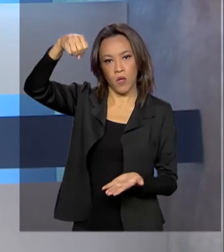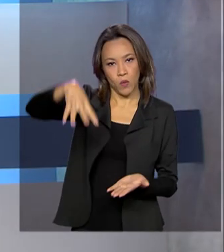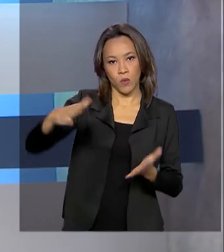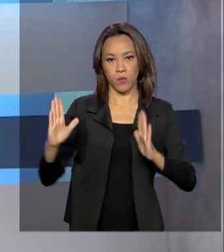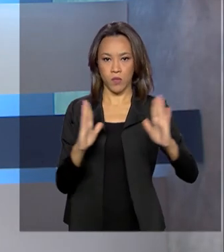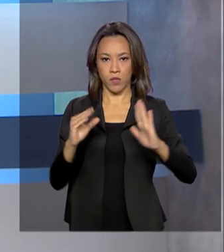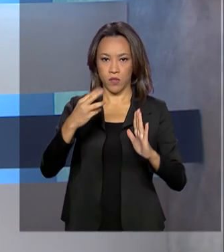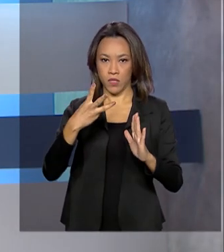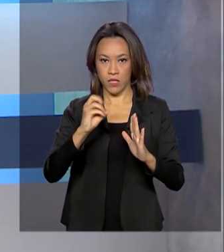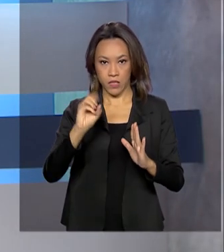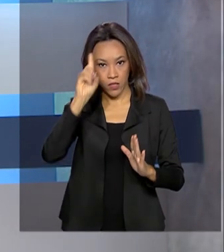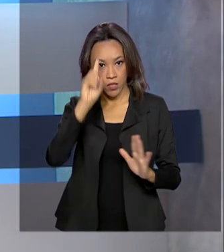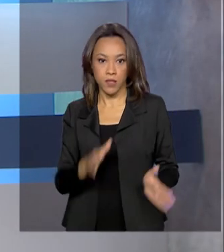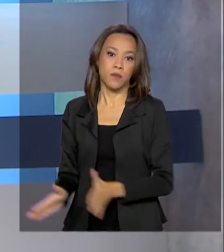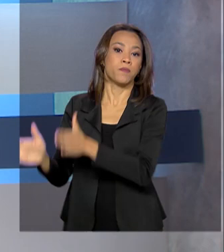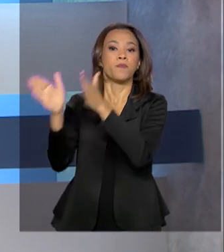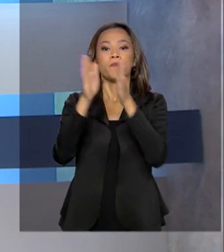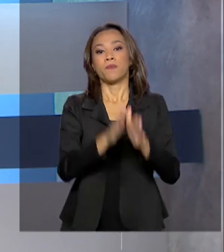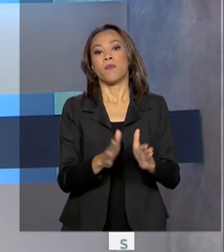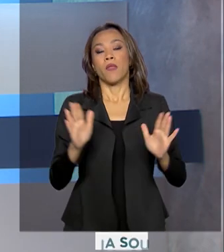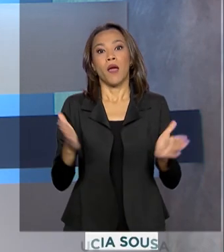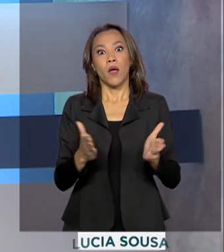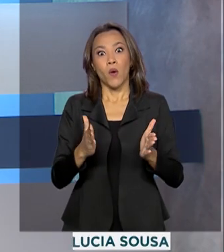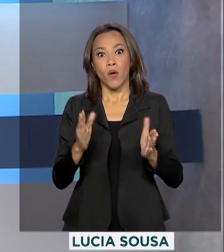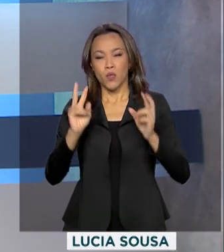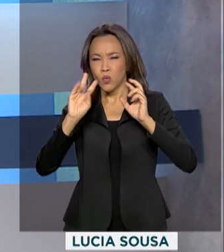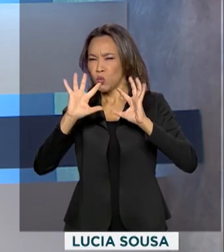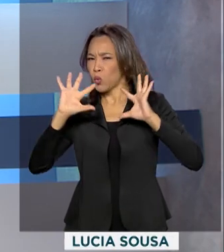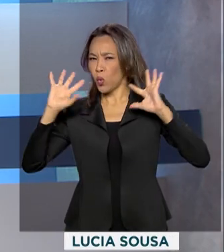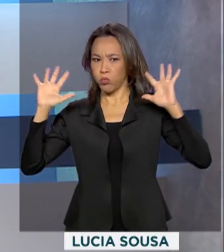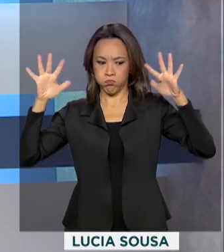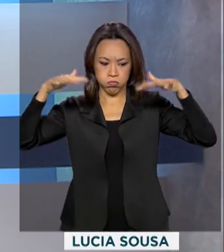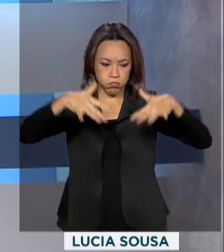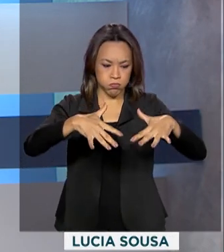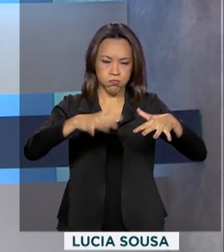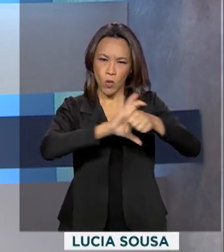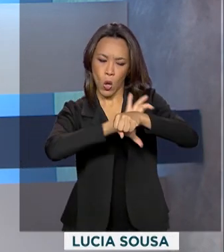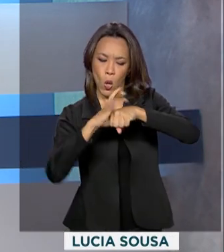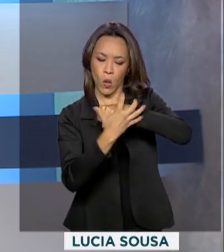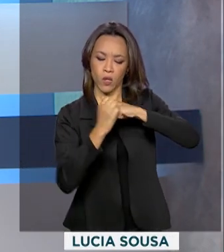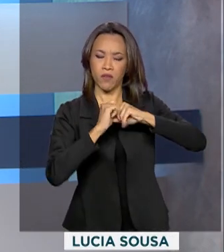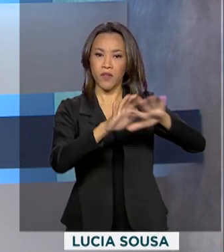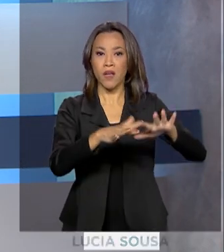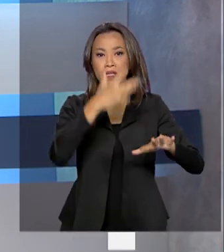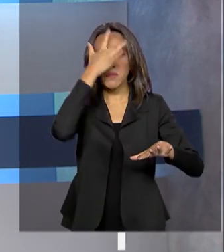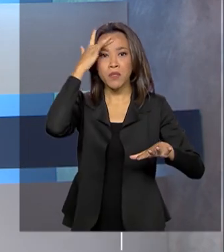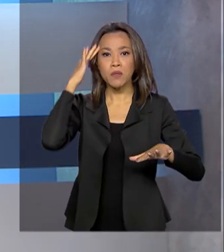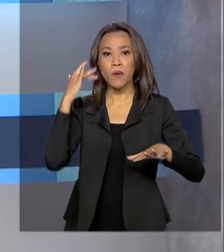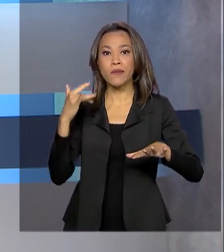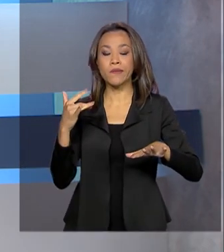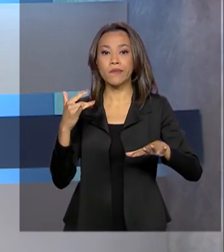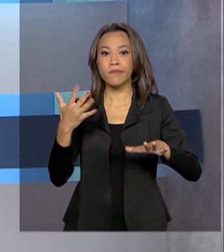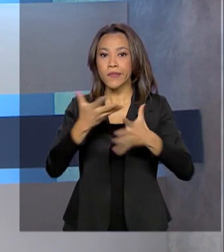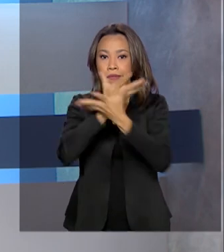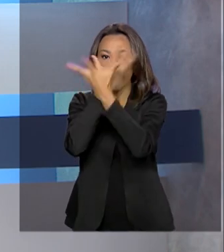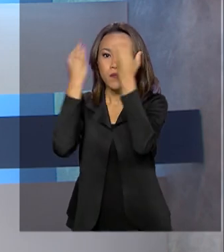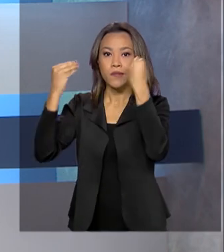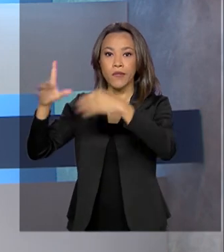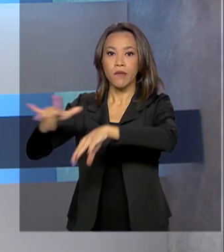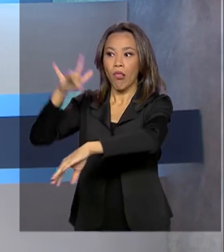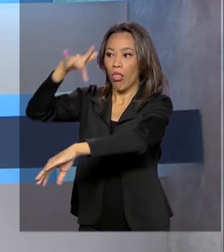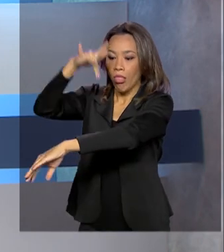Com todos os olhares voltados para o coronavírus, muita gente se descuidou e o Aedes aegypti anda se